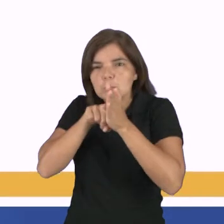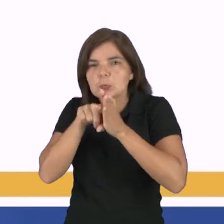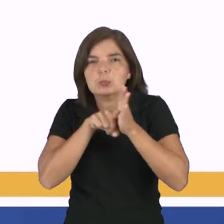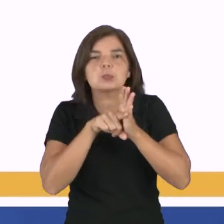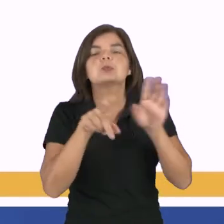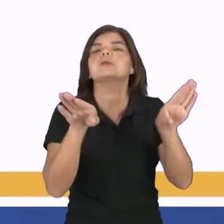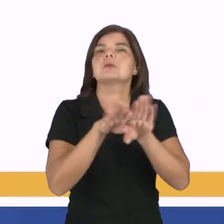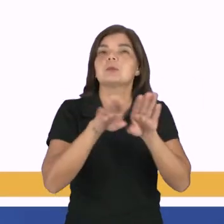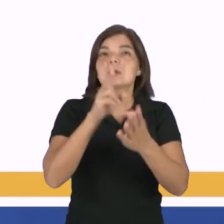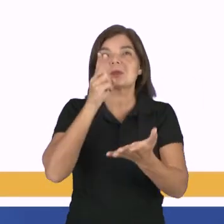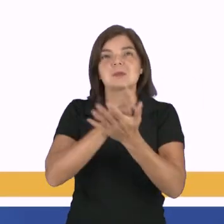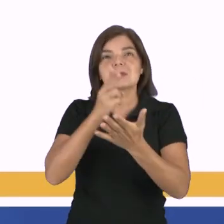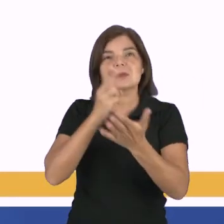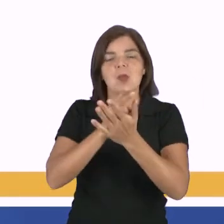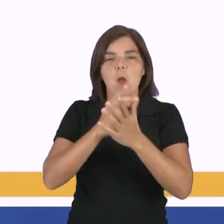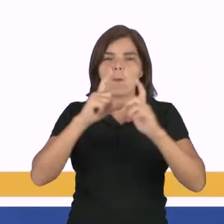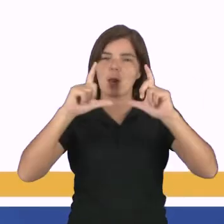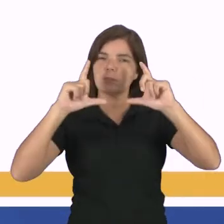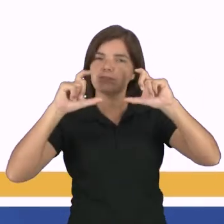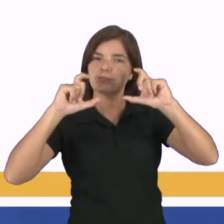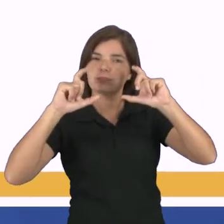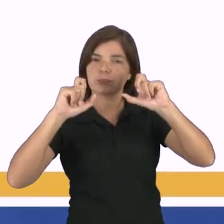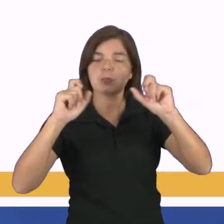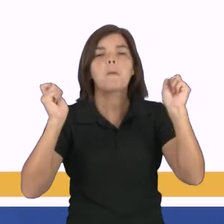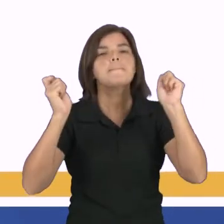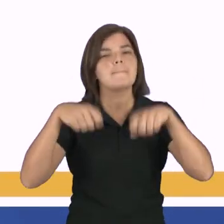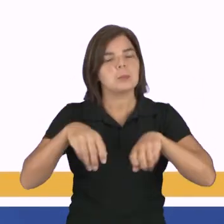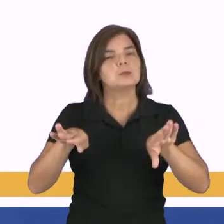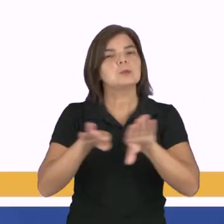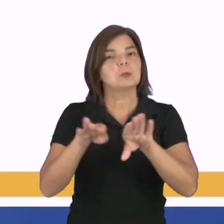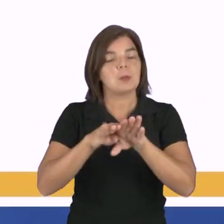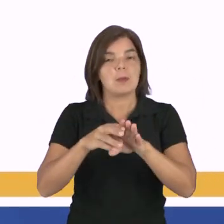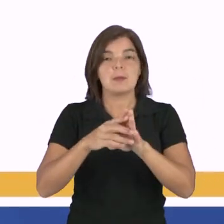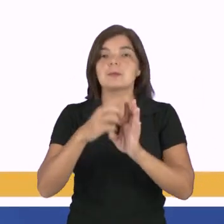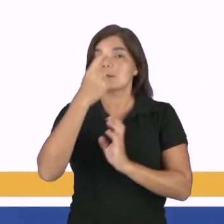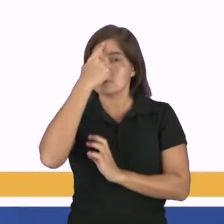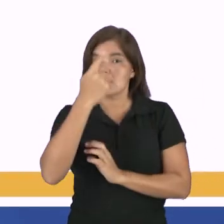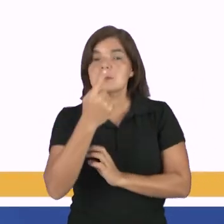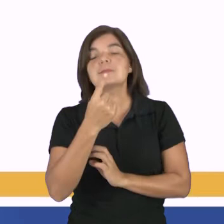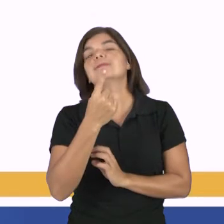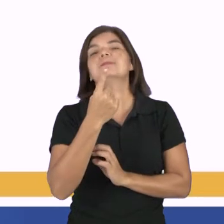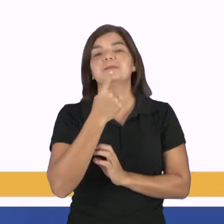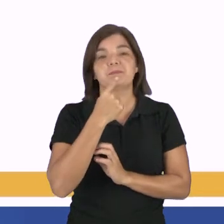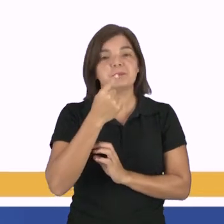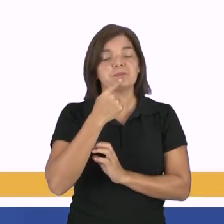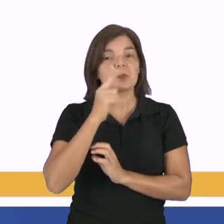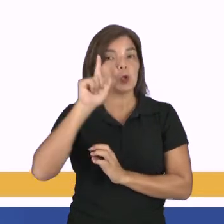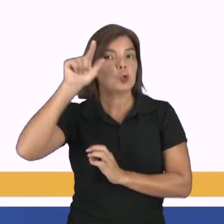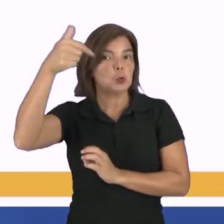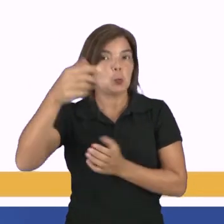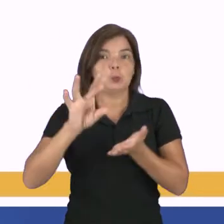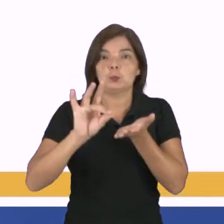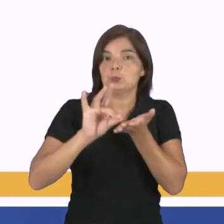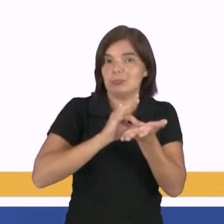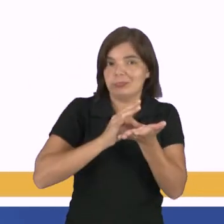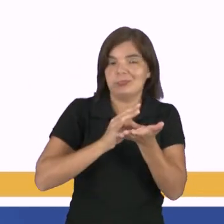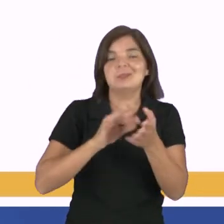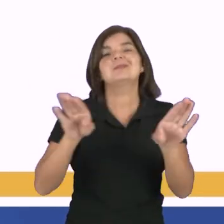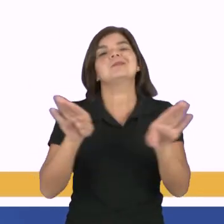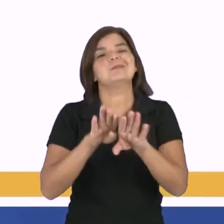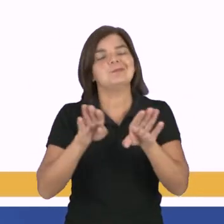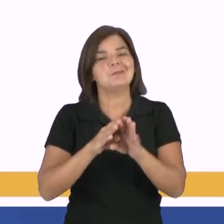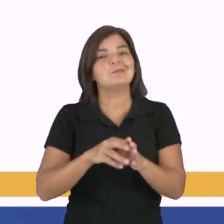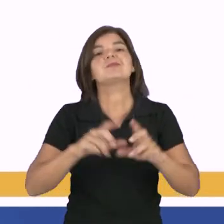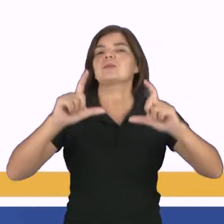sempre equipado com câmeras potentes e capazes de capturar imagens de territórios inimigos. Então, as